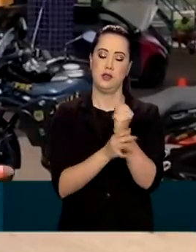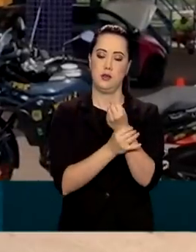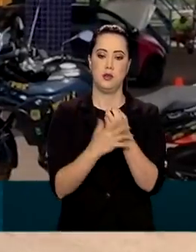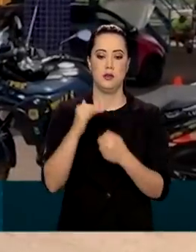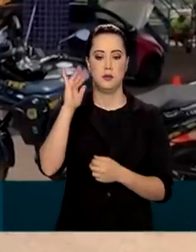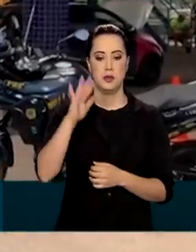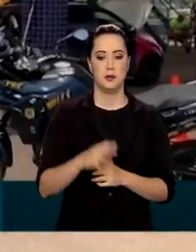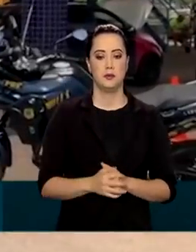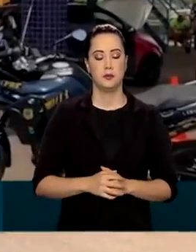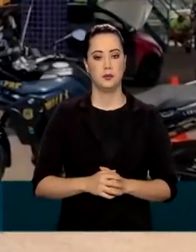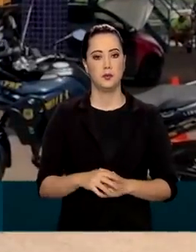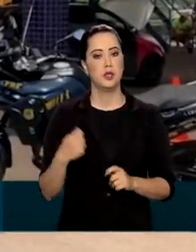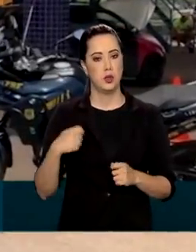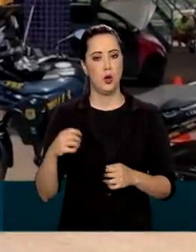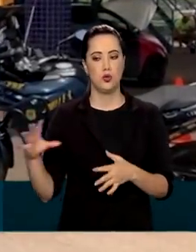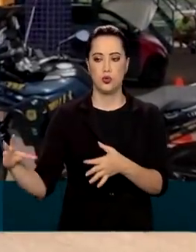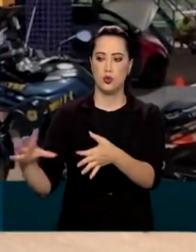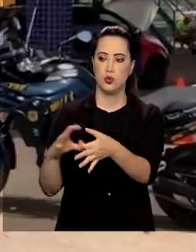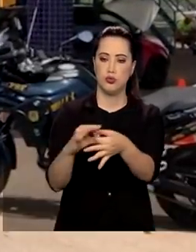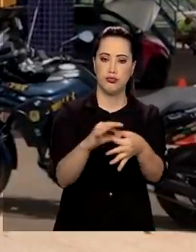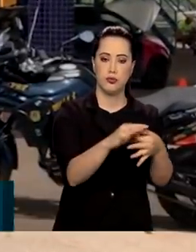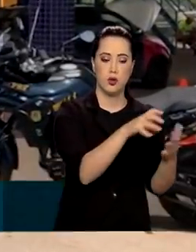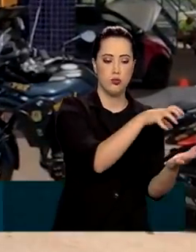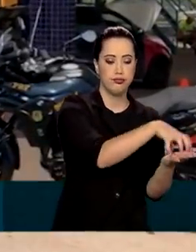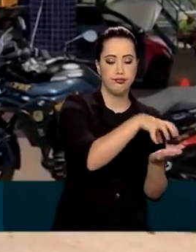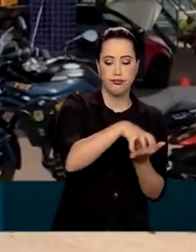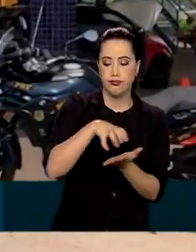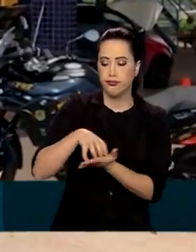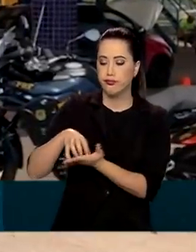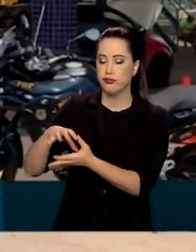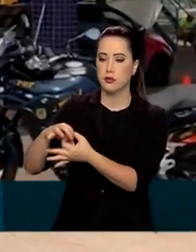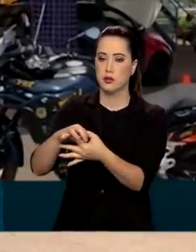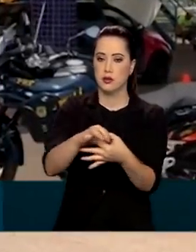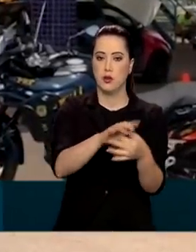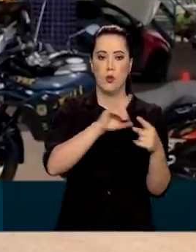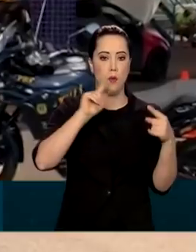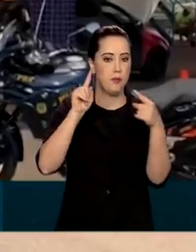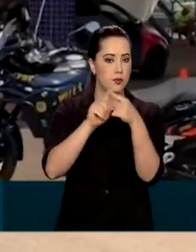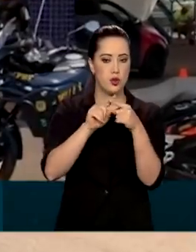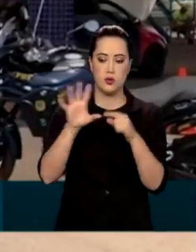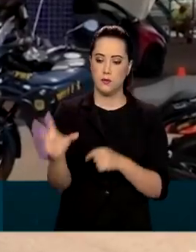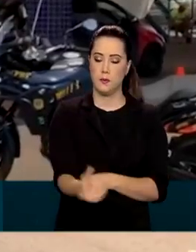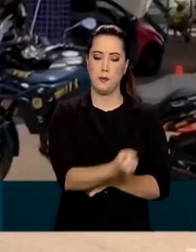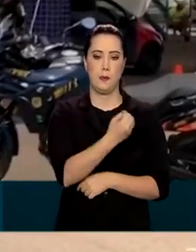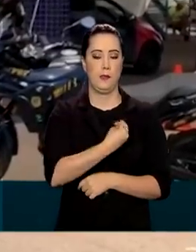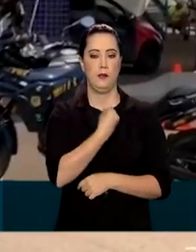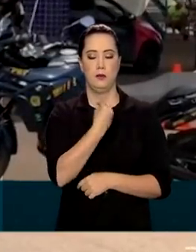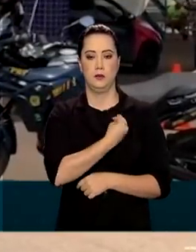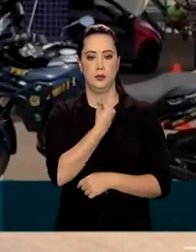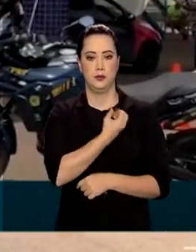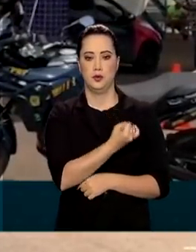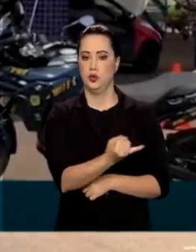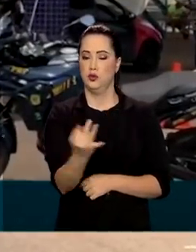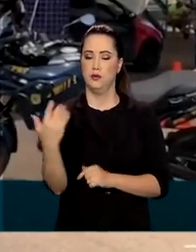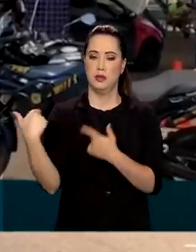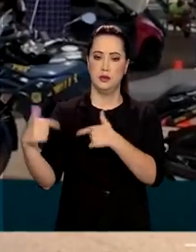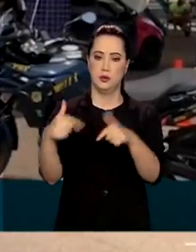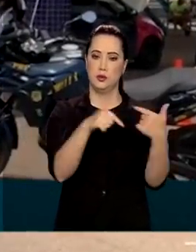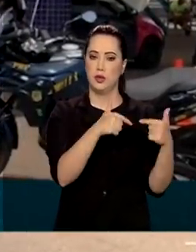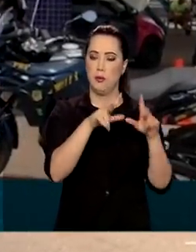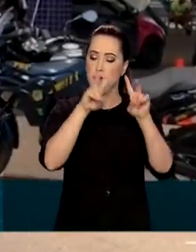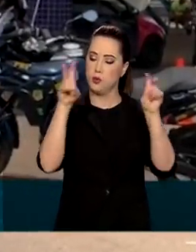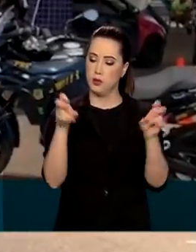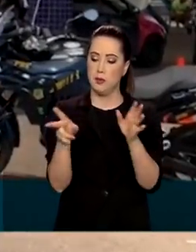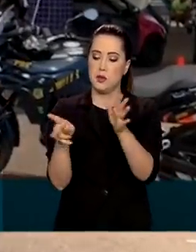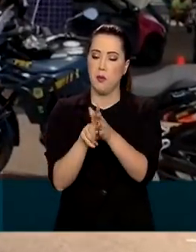Integrar diversos órgãos com a missão de preservar vidas. Serão efetuadas várias operações temáticas